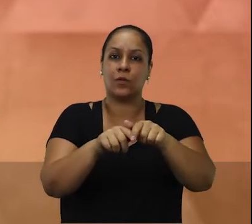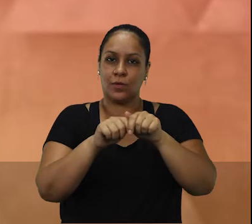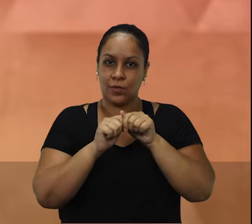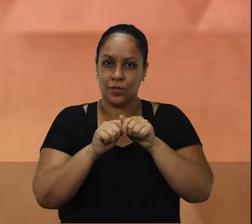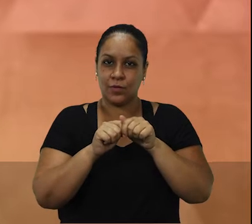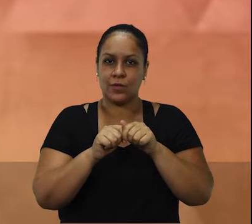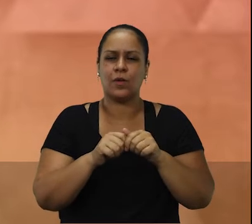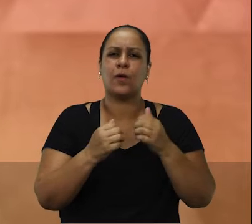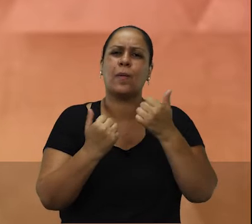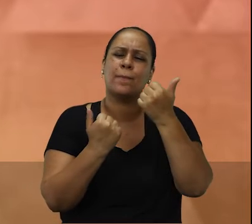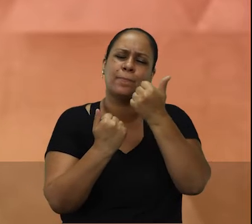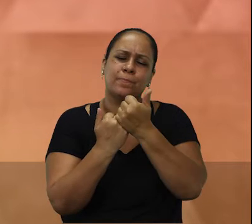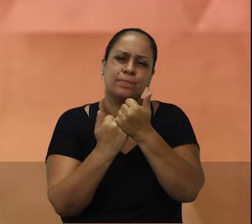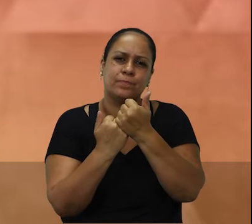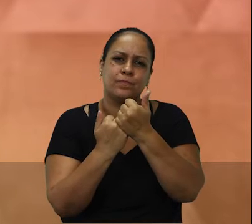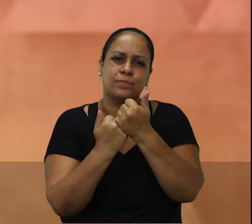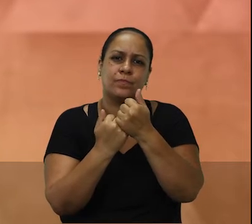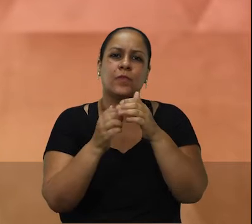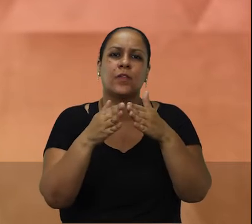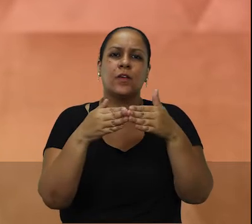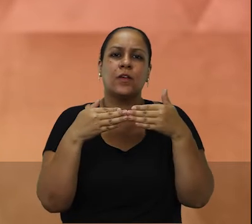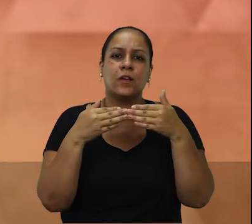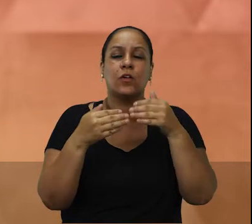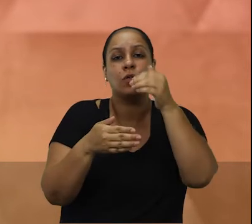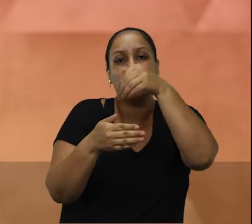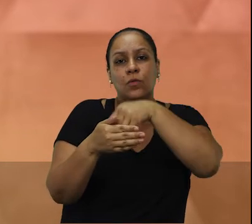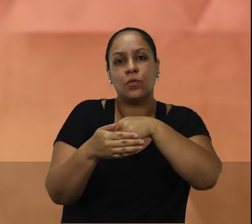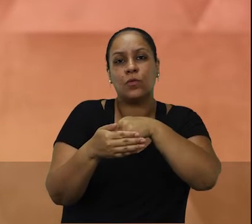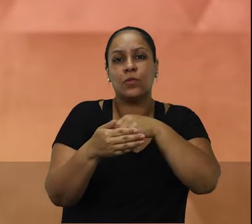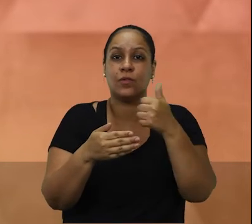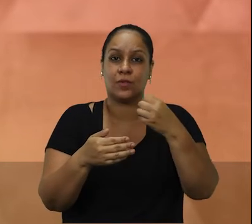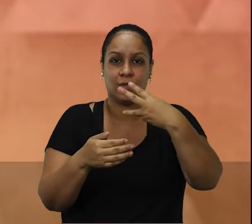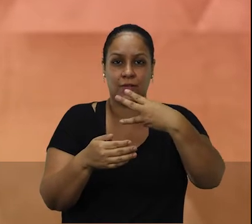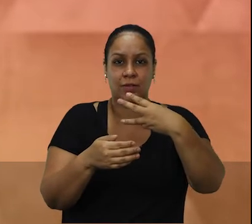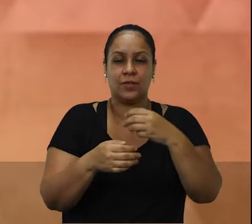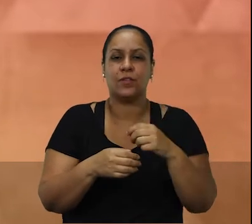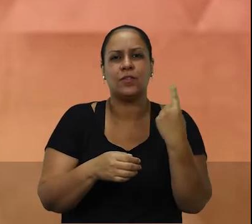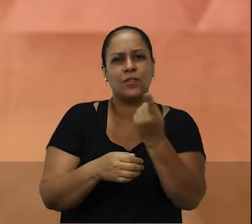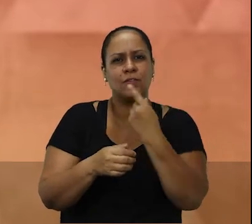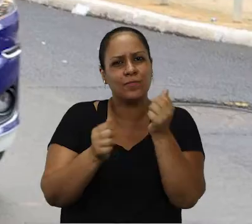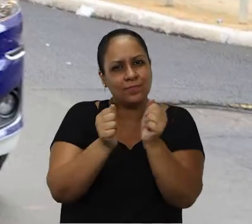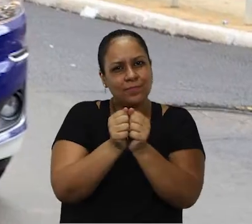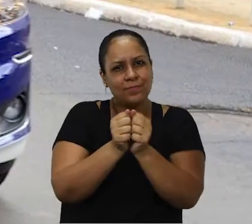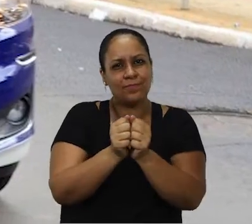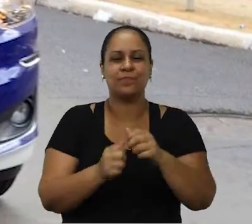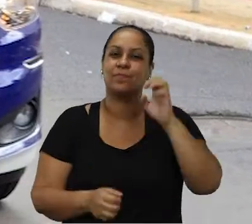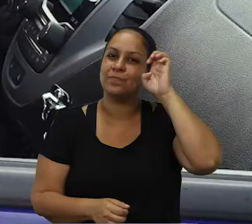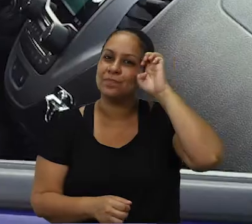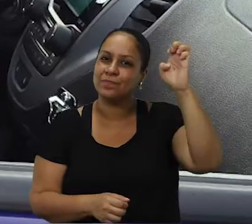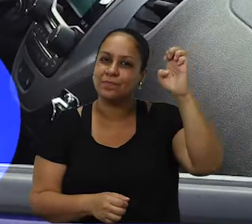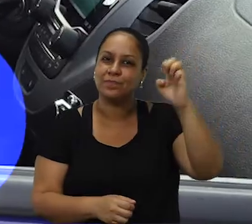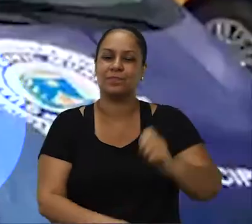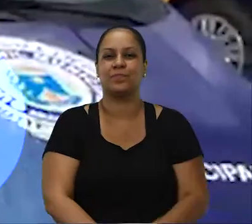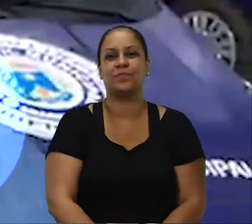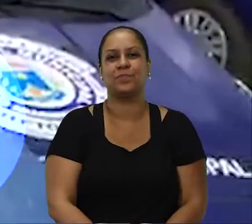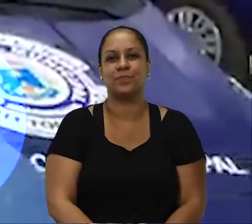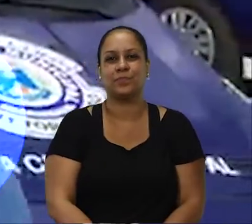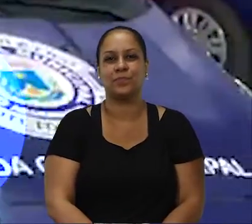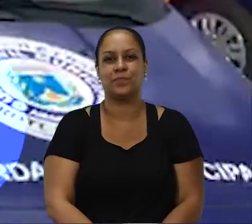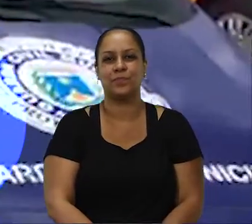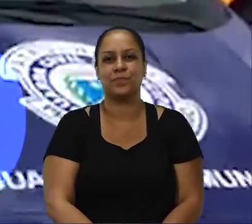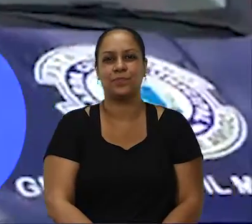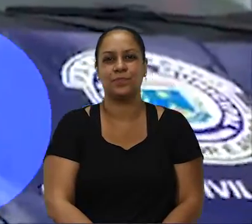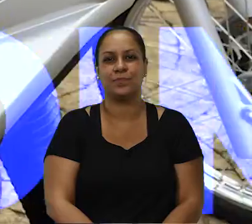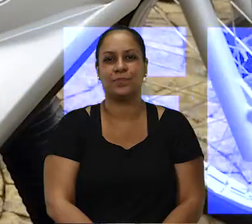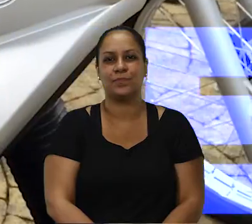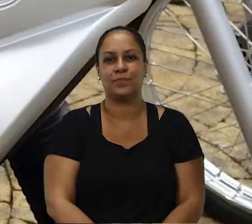isso, peço seu apoio, peço seu voto. Vote 13. Vamos juntos! É, é, é, é, é